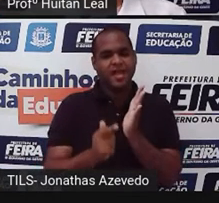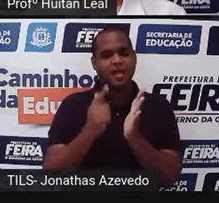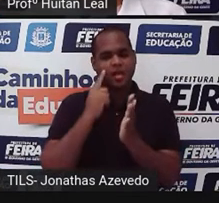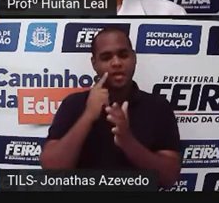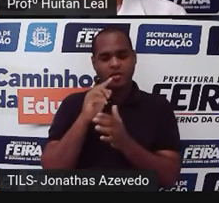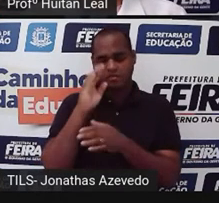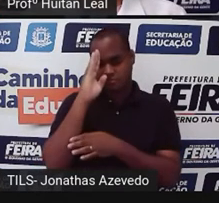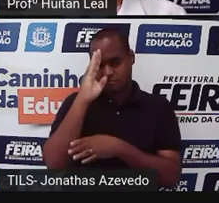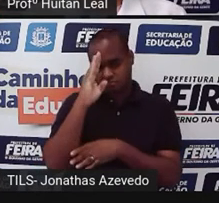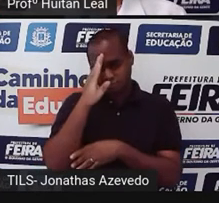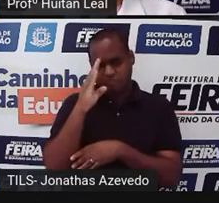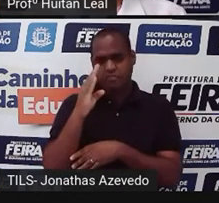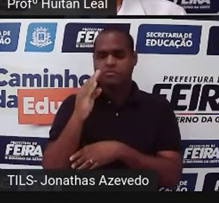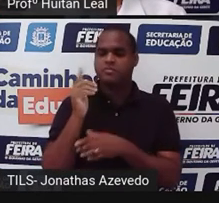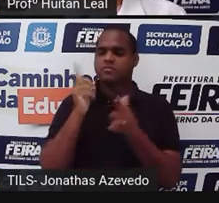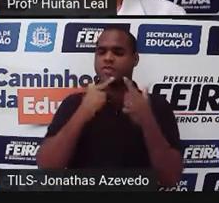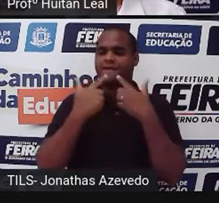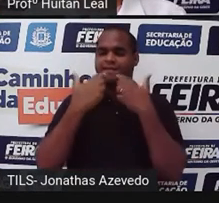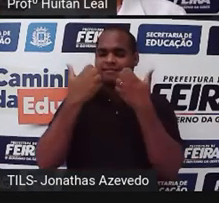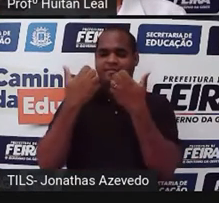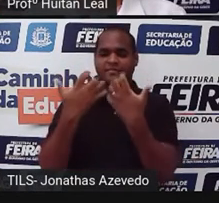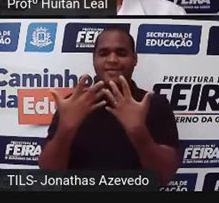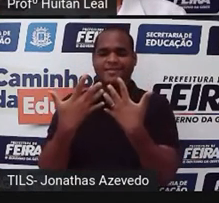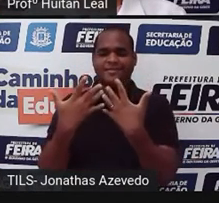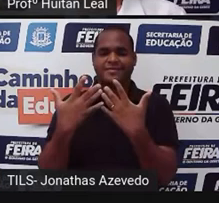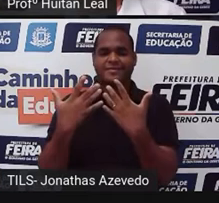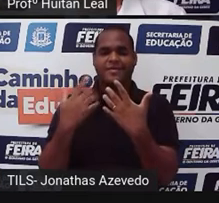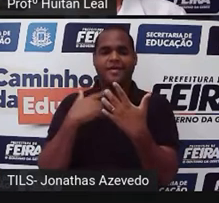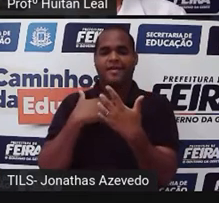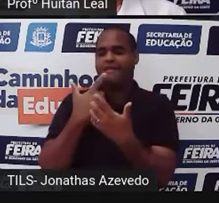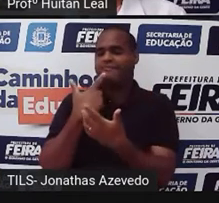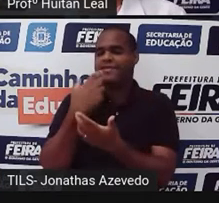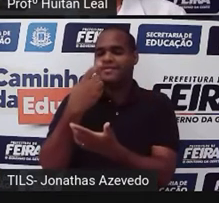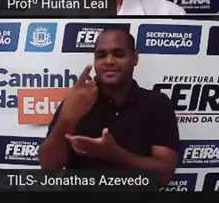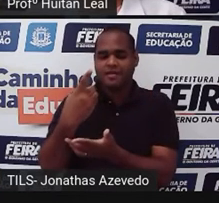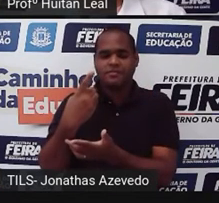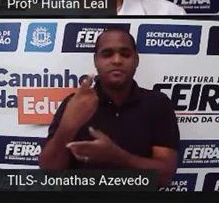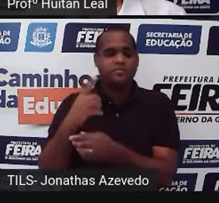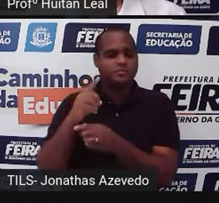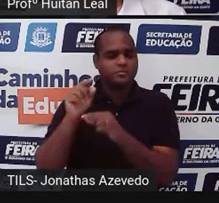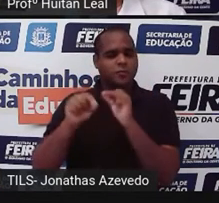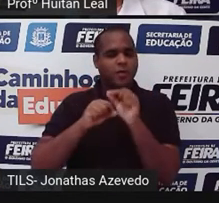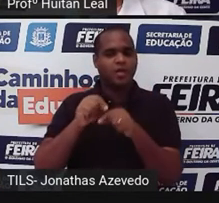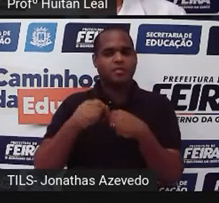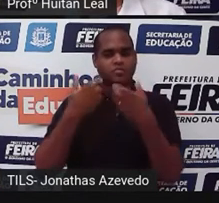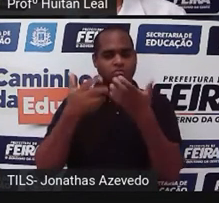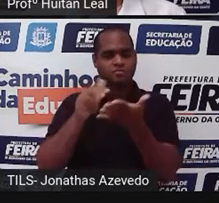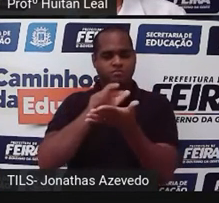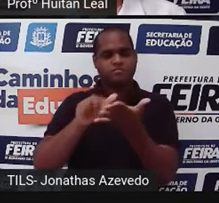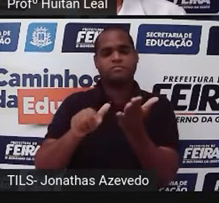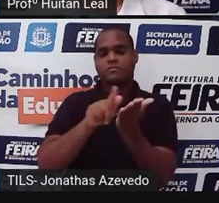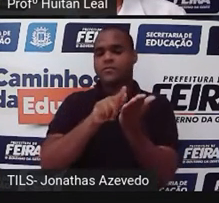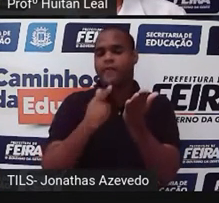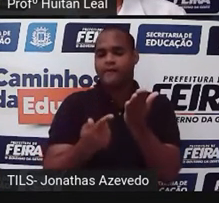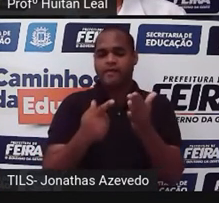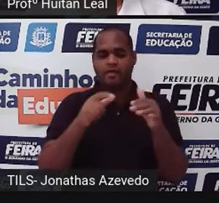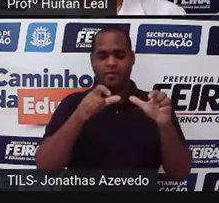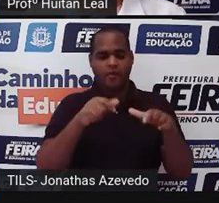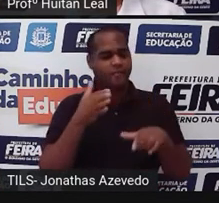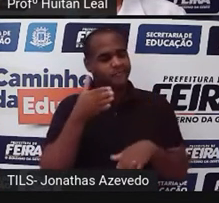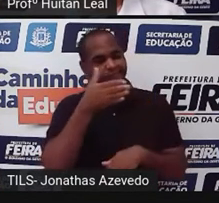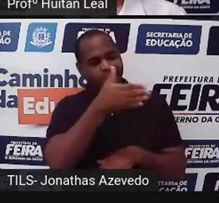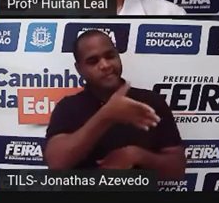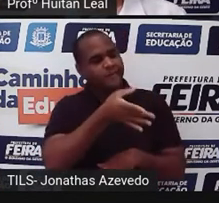direta, muitas vezes é a descrição de um fato que o jornalista vai no local